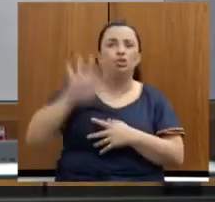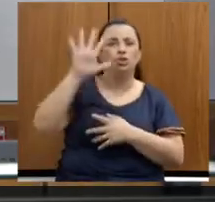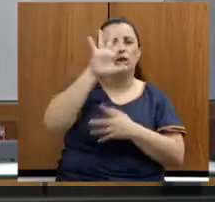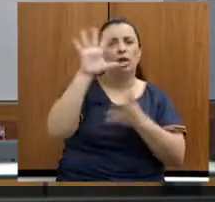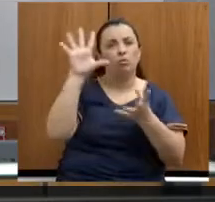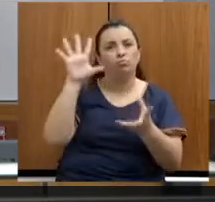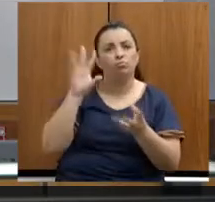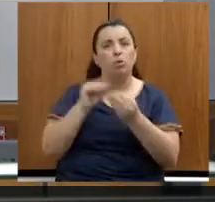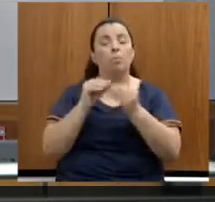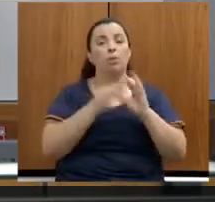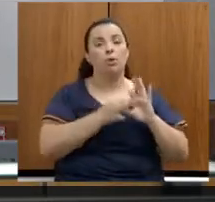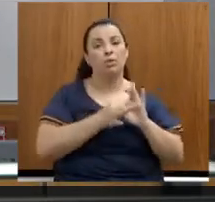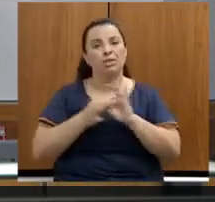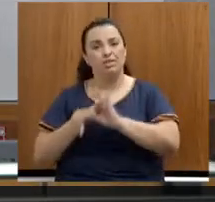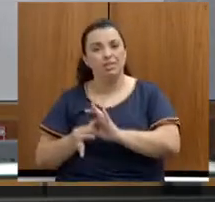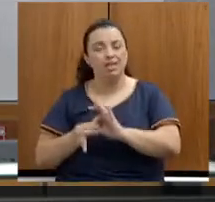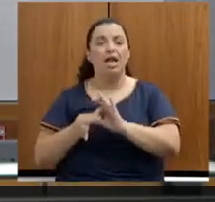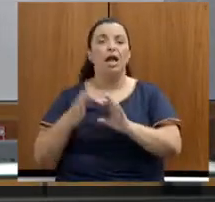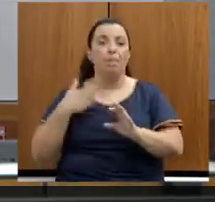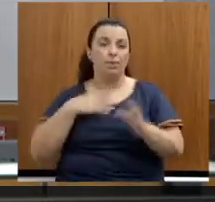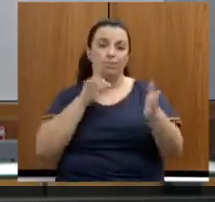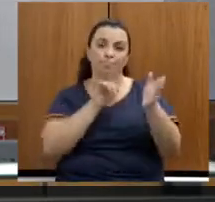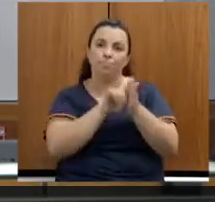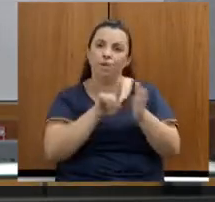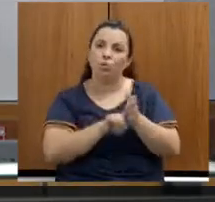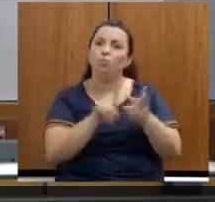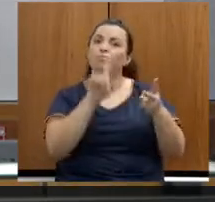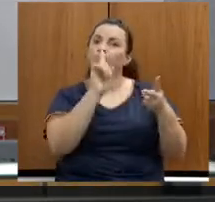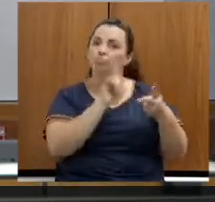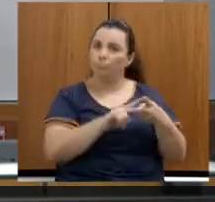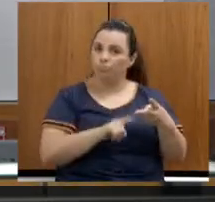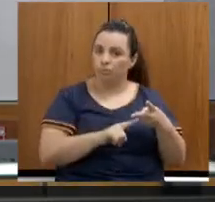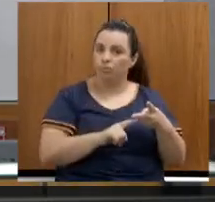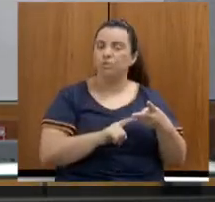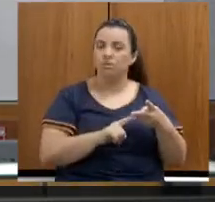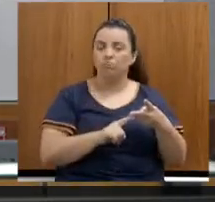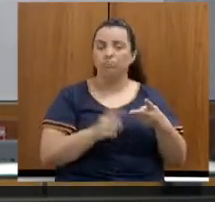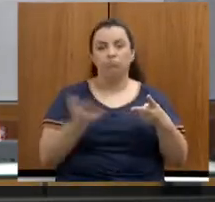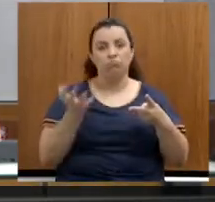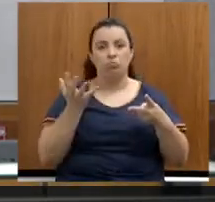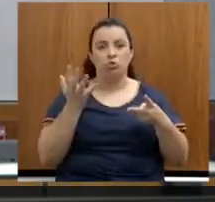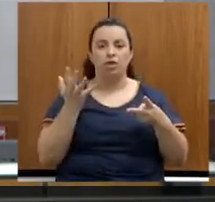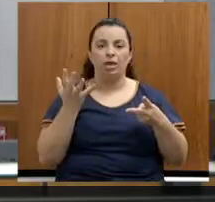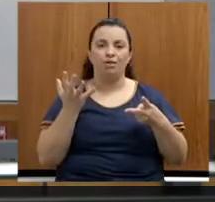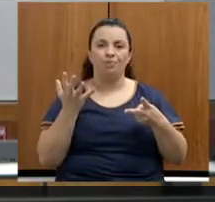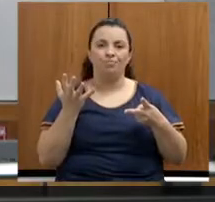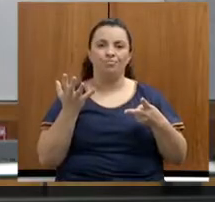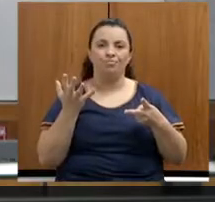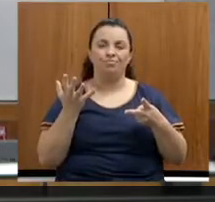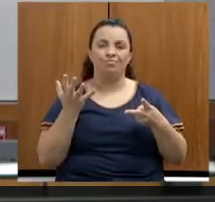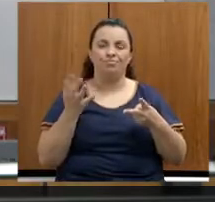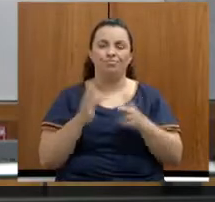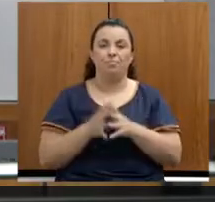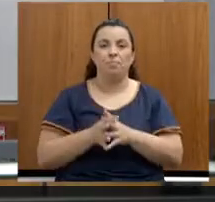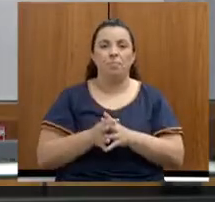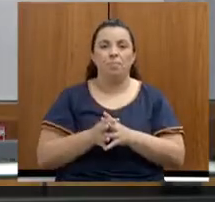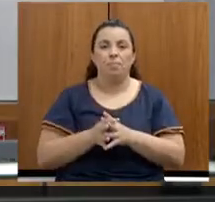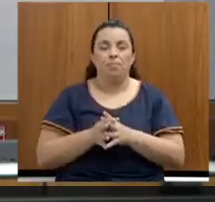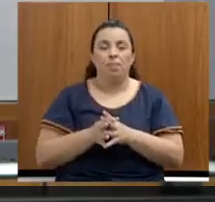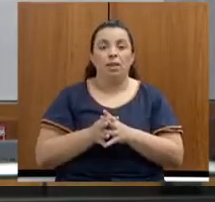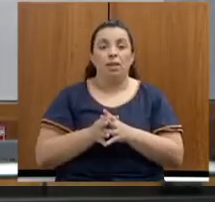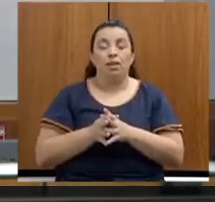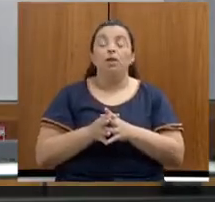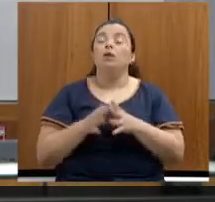contextualizar os meus dois questionamentos que eu quero trazer aqui nesse Assembleia Fiscaliza. Eu quero também dizer